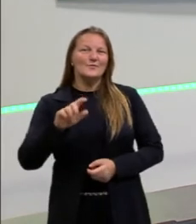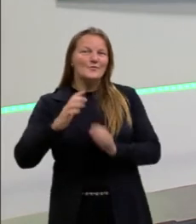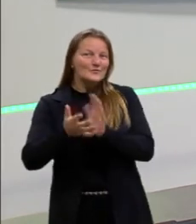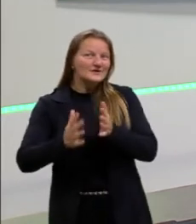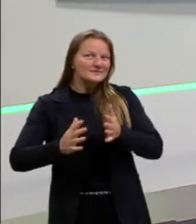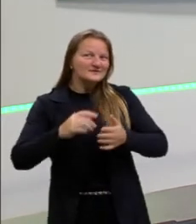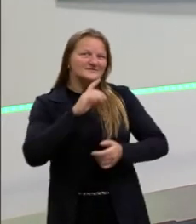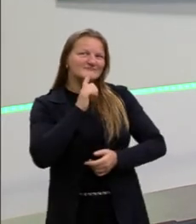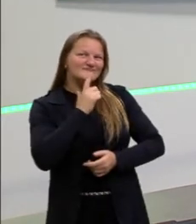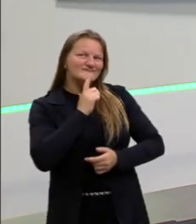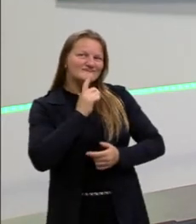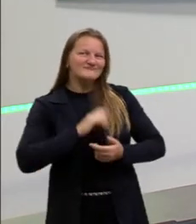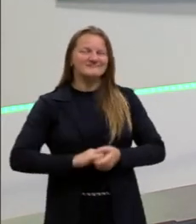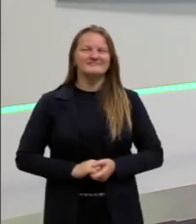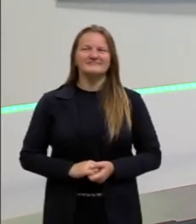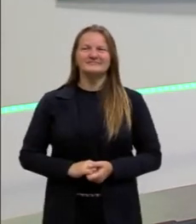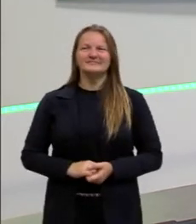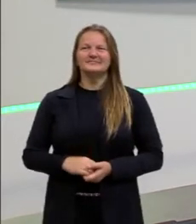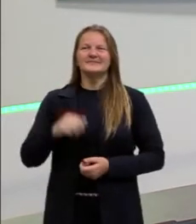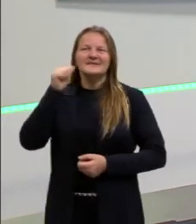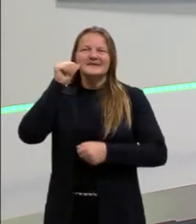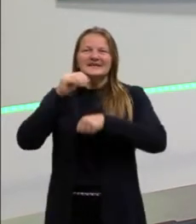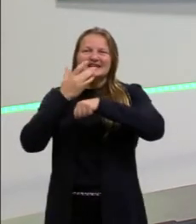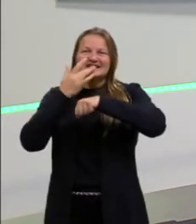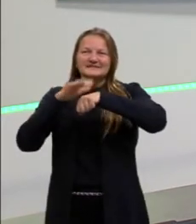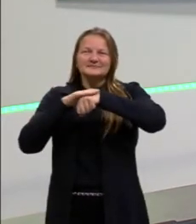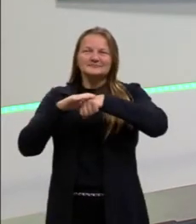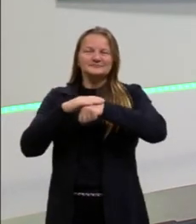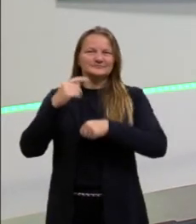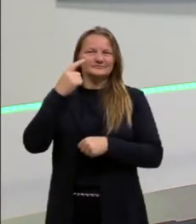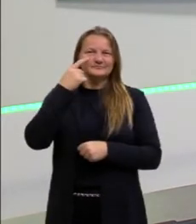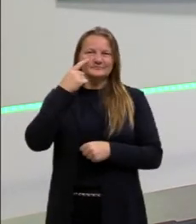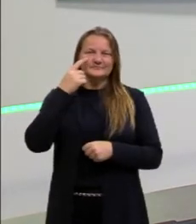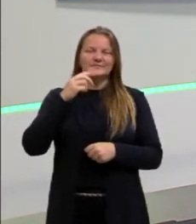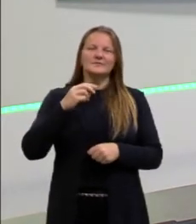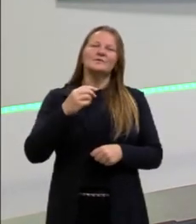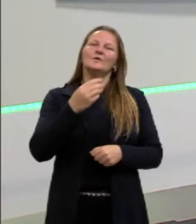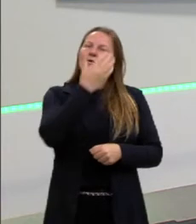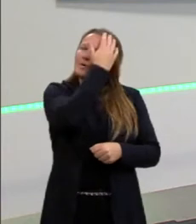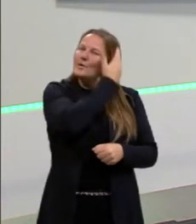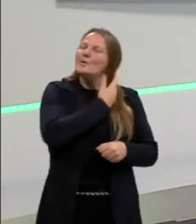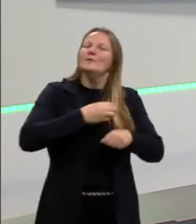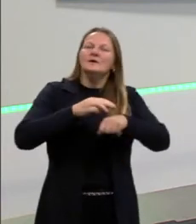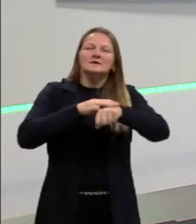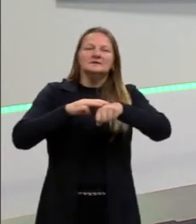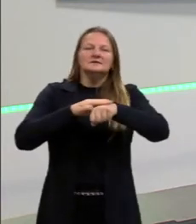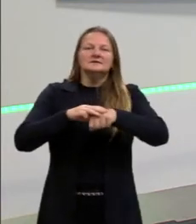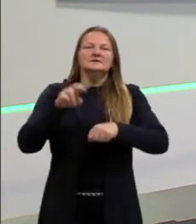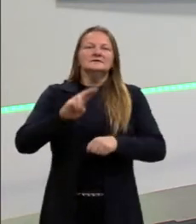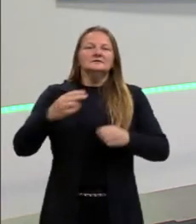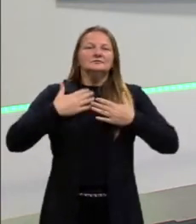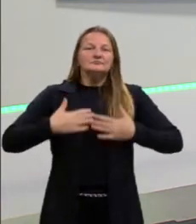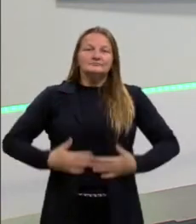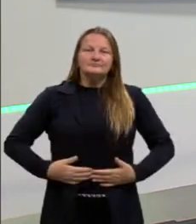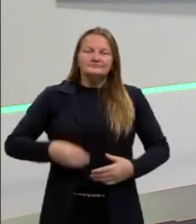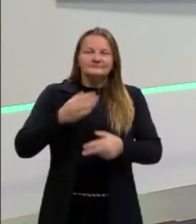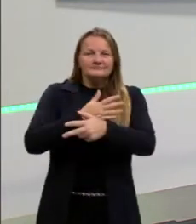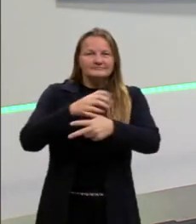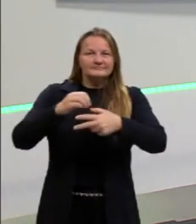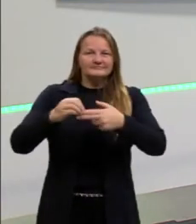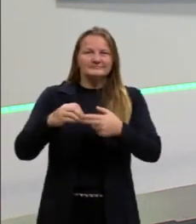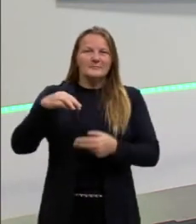Eu sou uma mulher branca, de pele clara, cabelos e olhos castanhos. Estou vestindo a camiseta do Pré-ENEM na cor